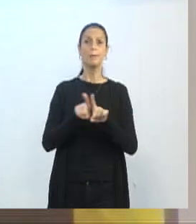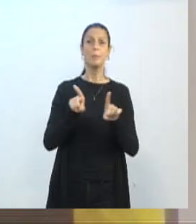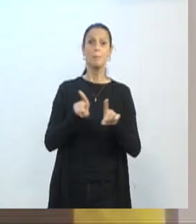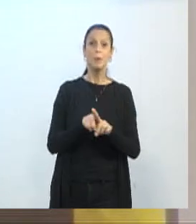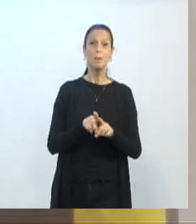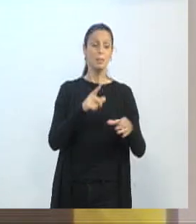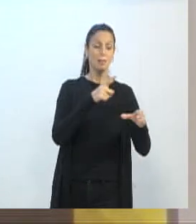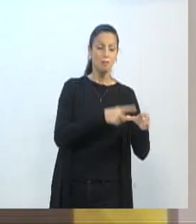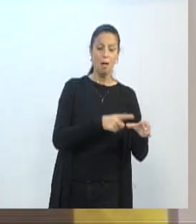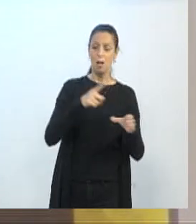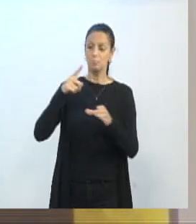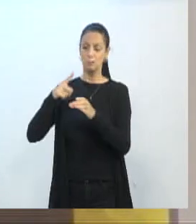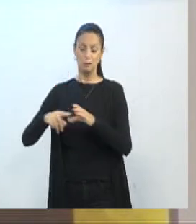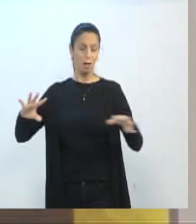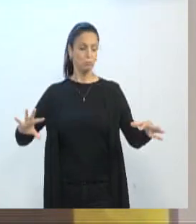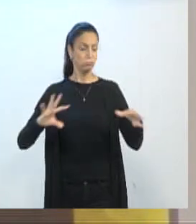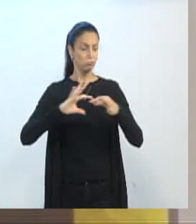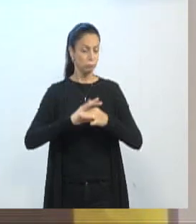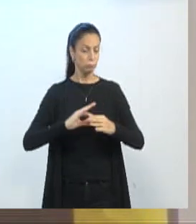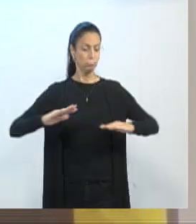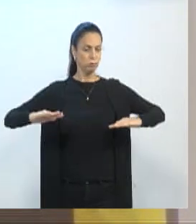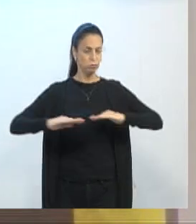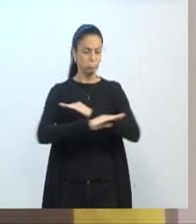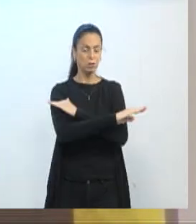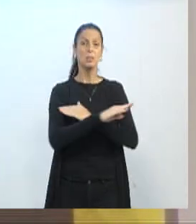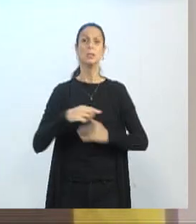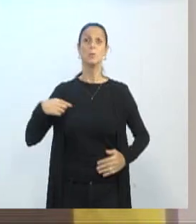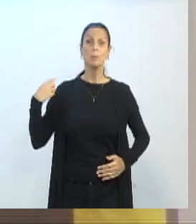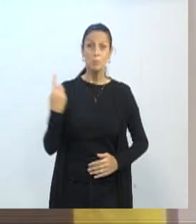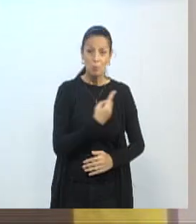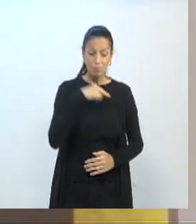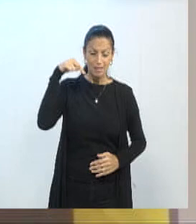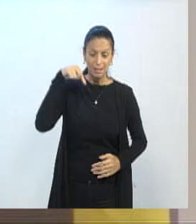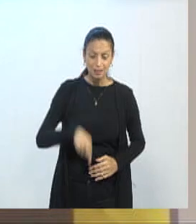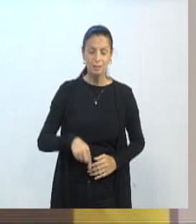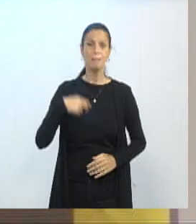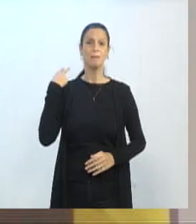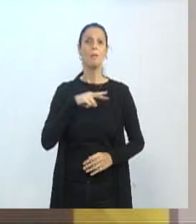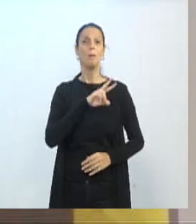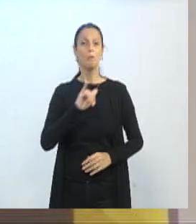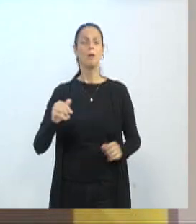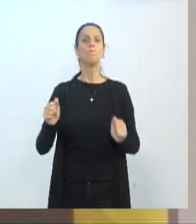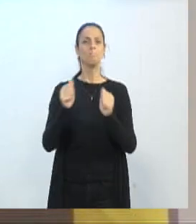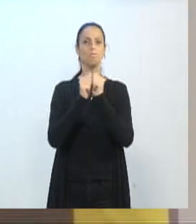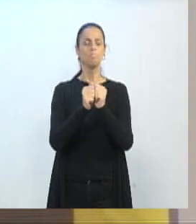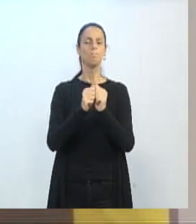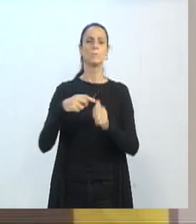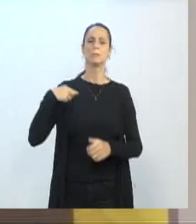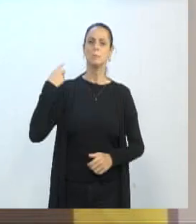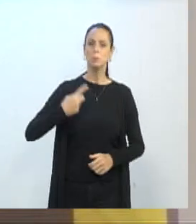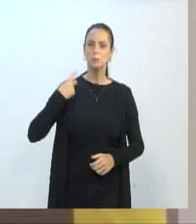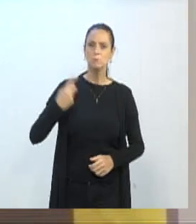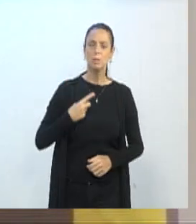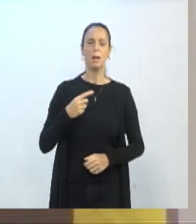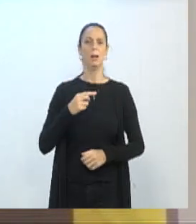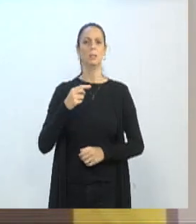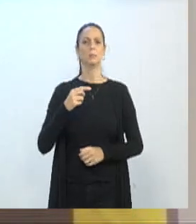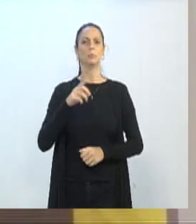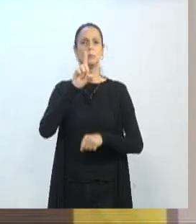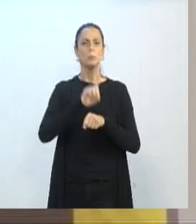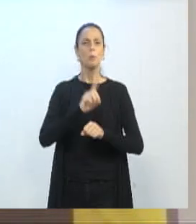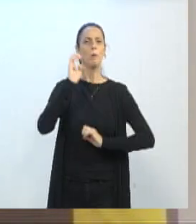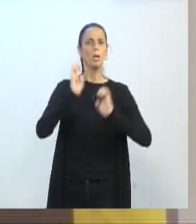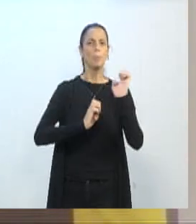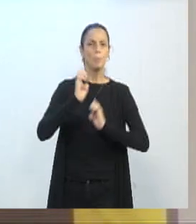as cidades. Vamos nos unir entre nós, vereadores, deputados, empresários,